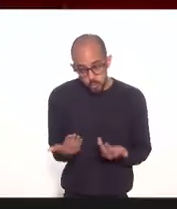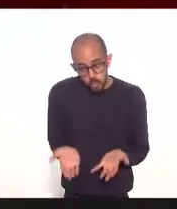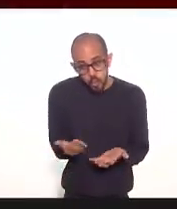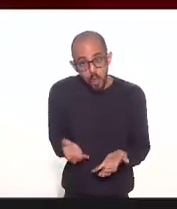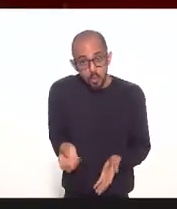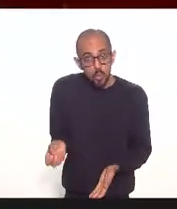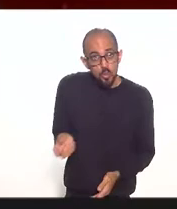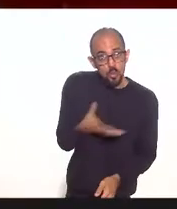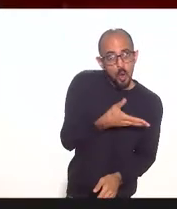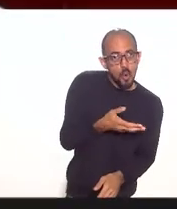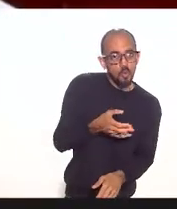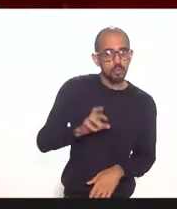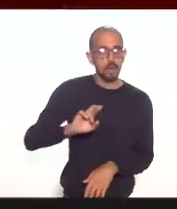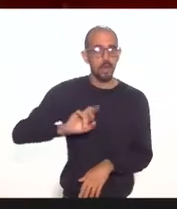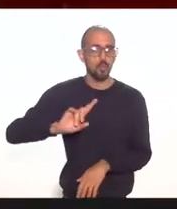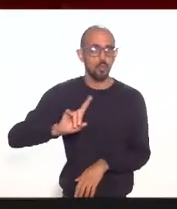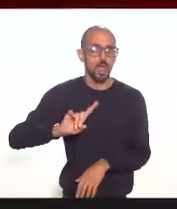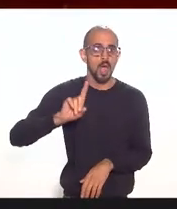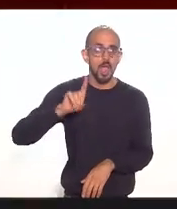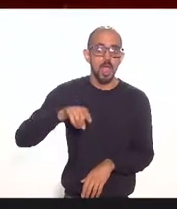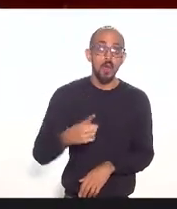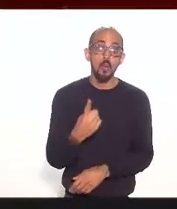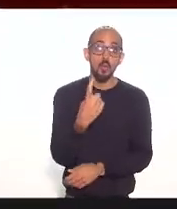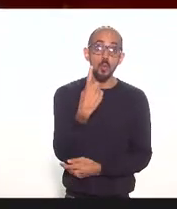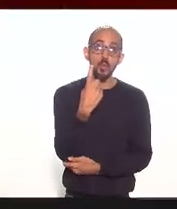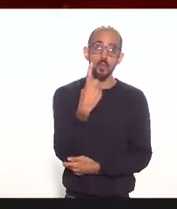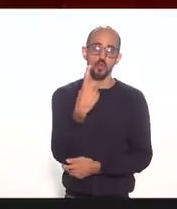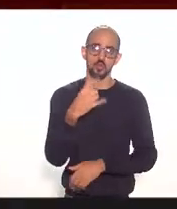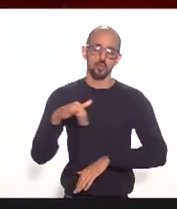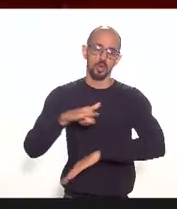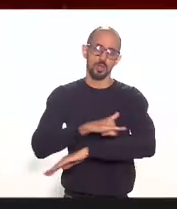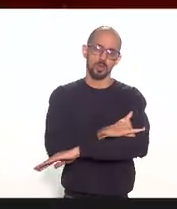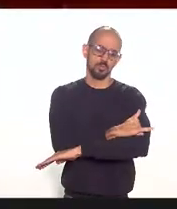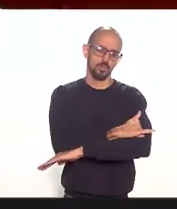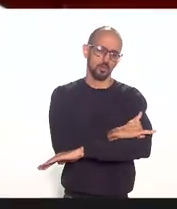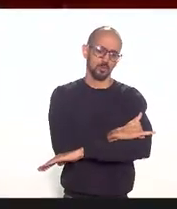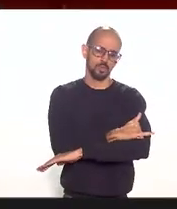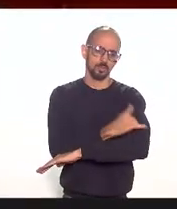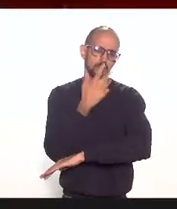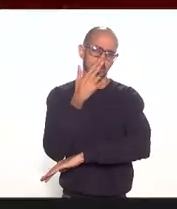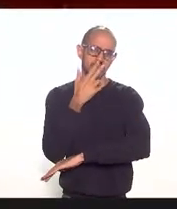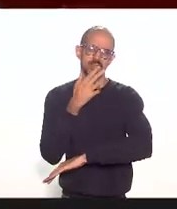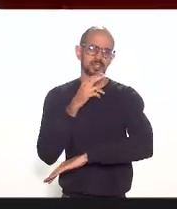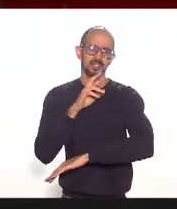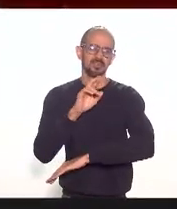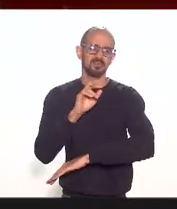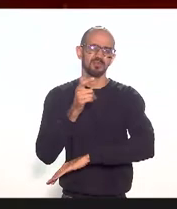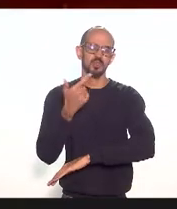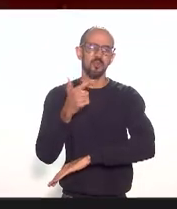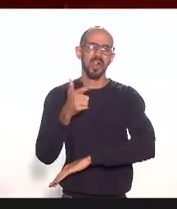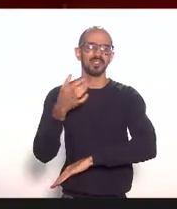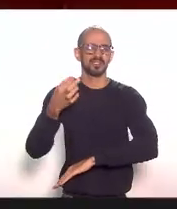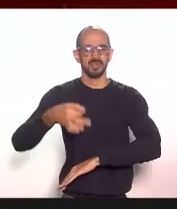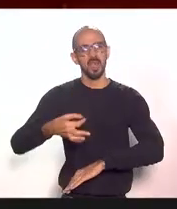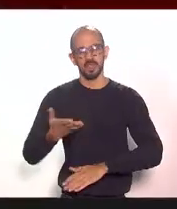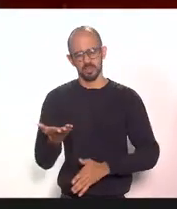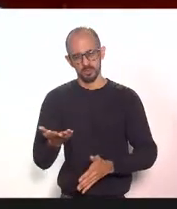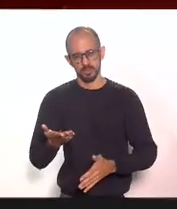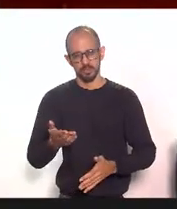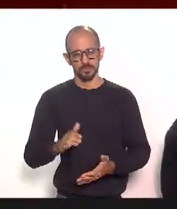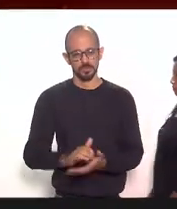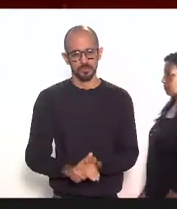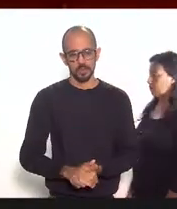novo você está estimulando um único aeroporto nos parece uma coisa desequilibrada eu acho que